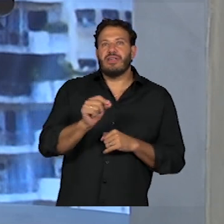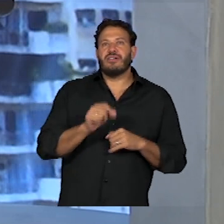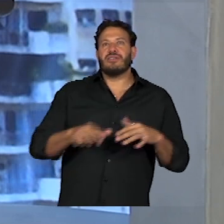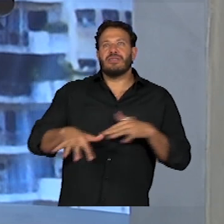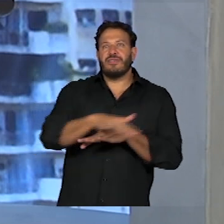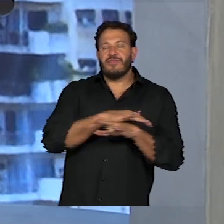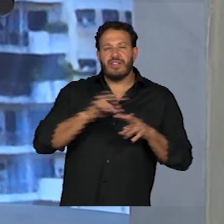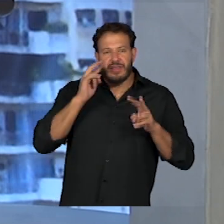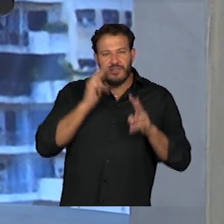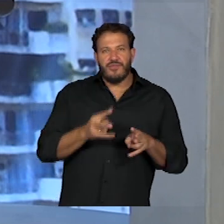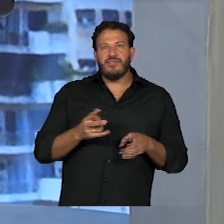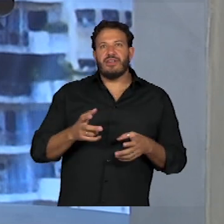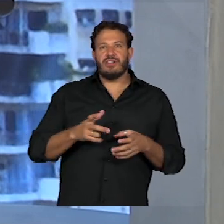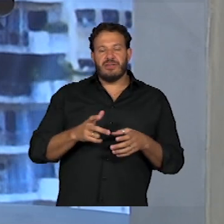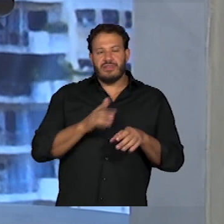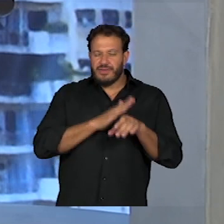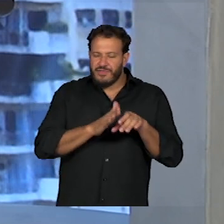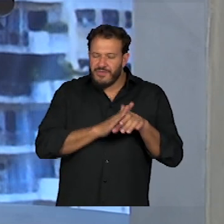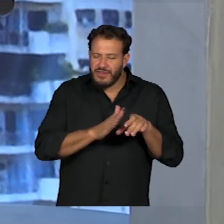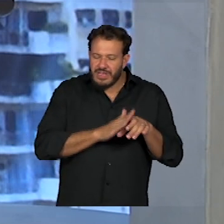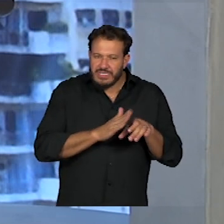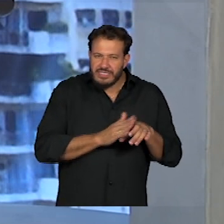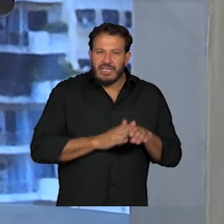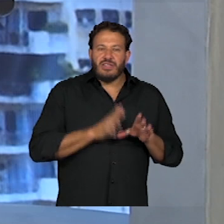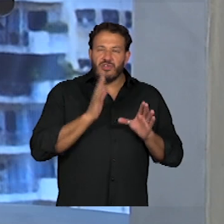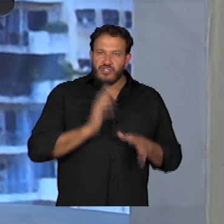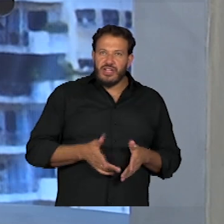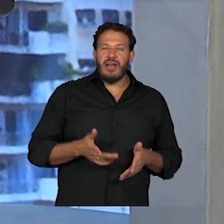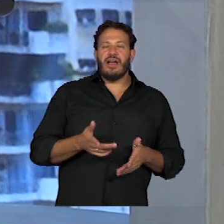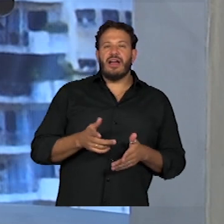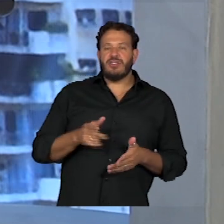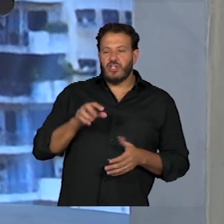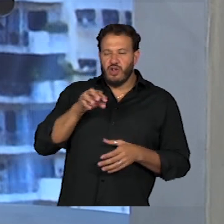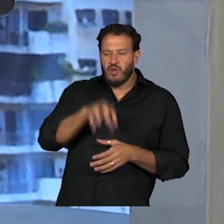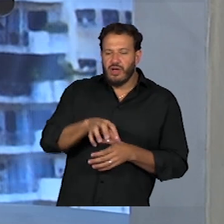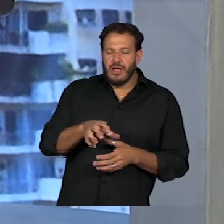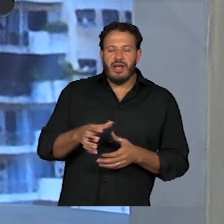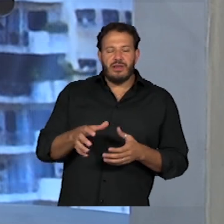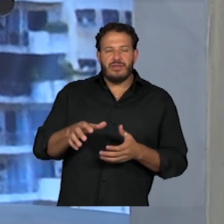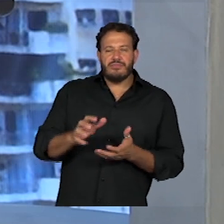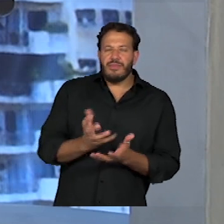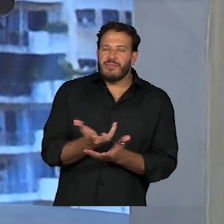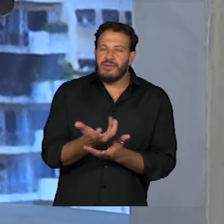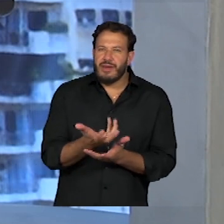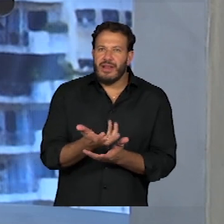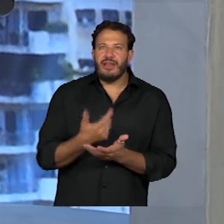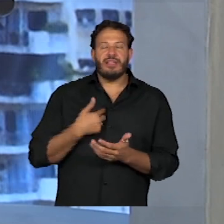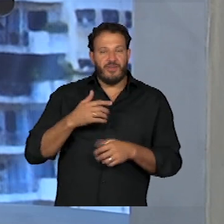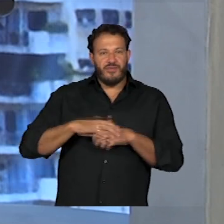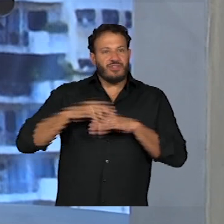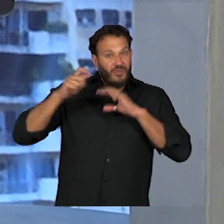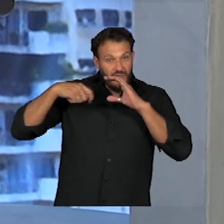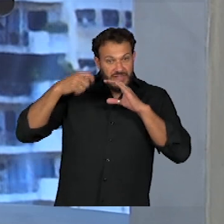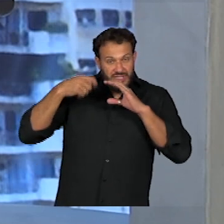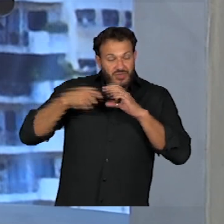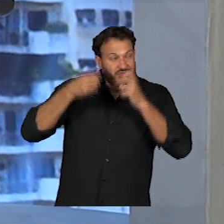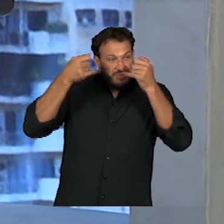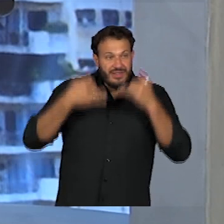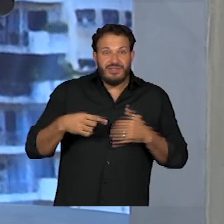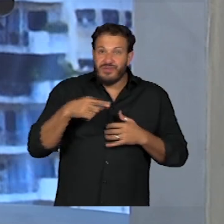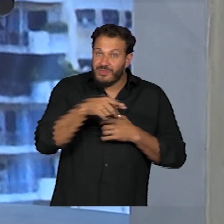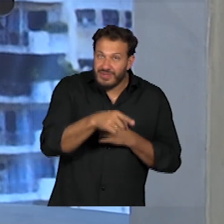legume cortado, ver franguinho já empanado só para pôr na e-fryer. E eu fiz um vídeo falando exatamente sobre isso,